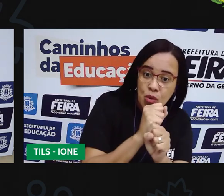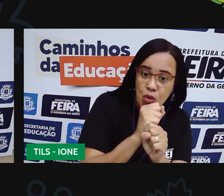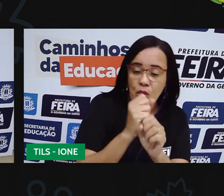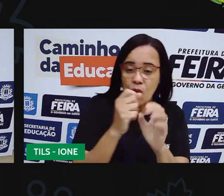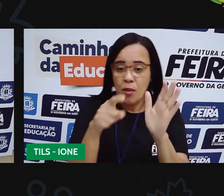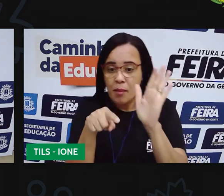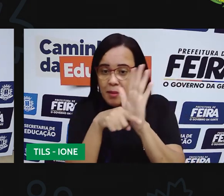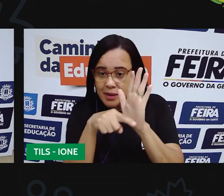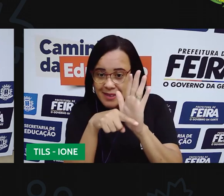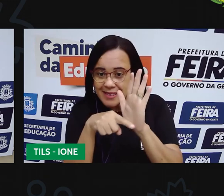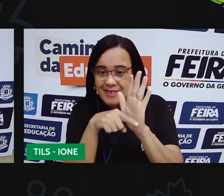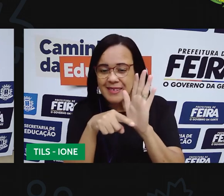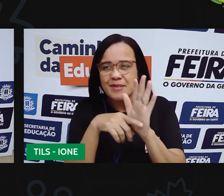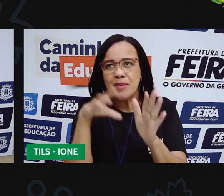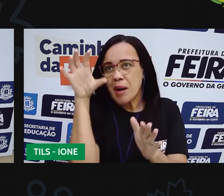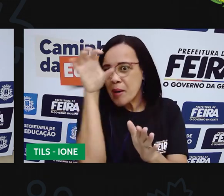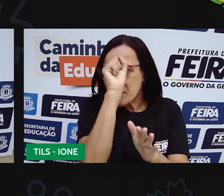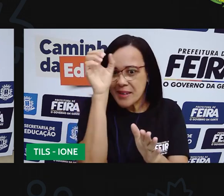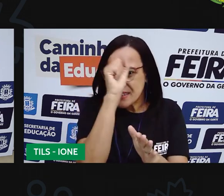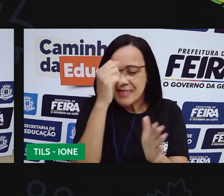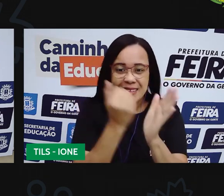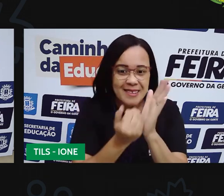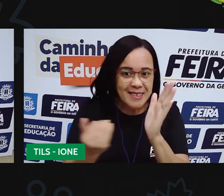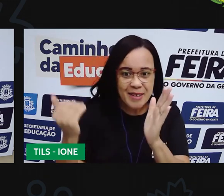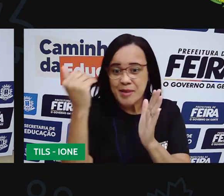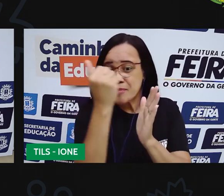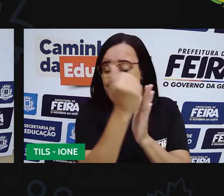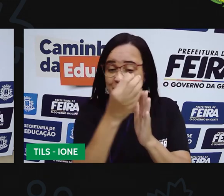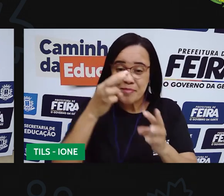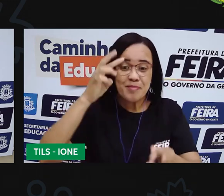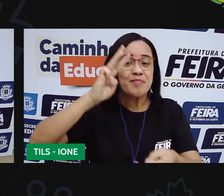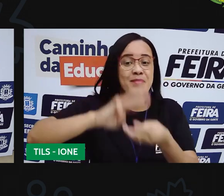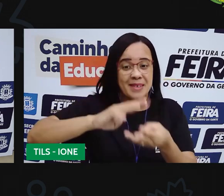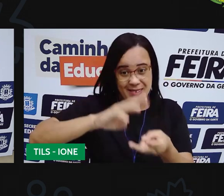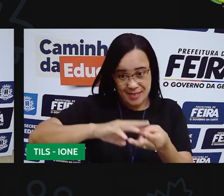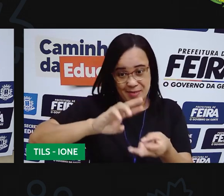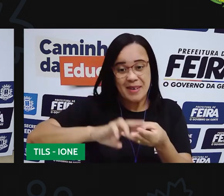para aprender mais as operações matemáticas tá bom?